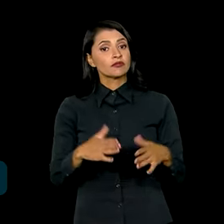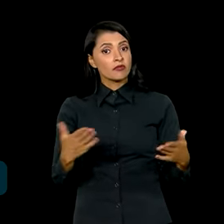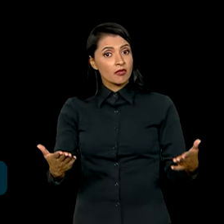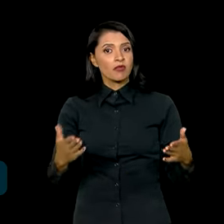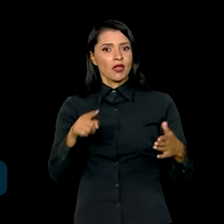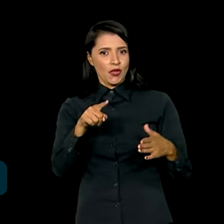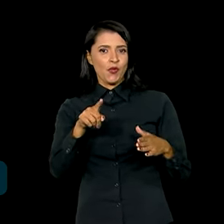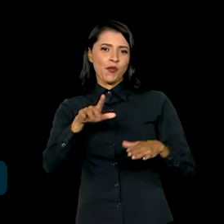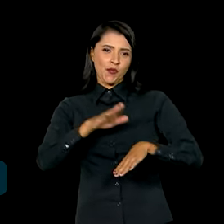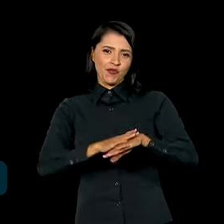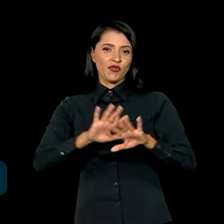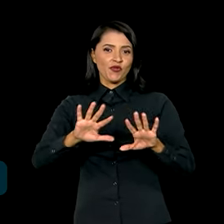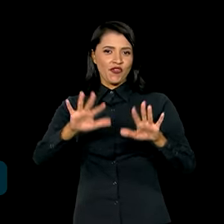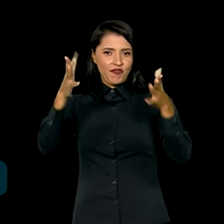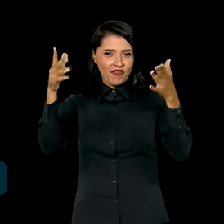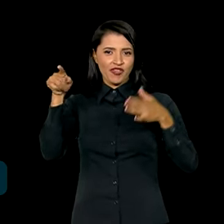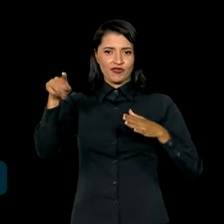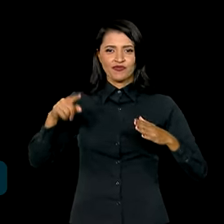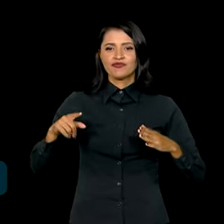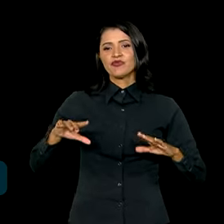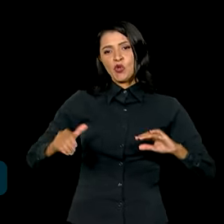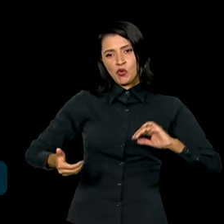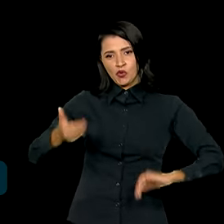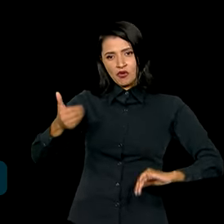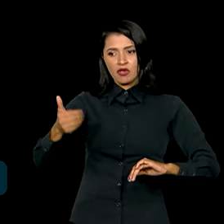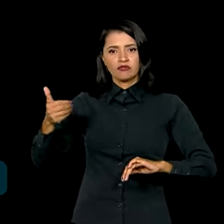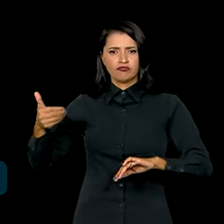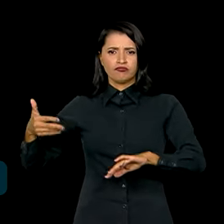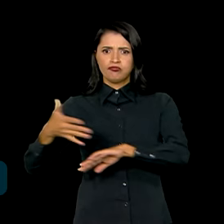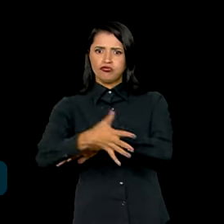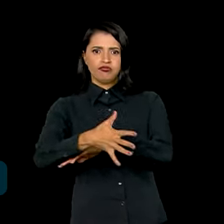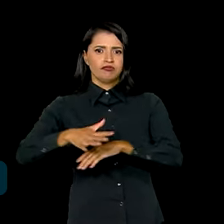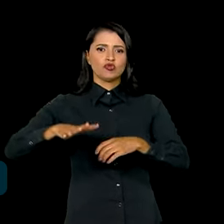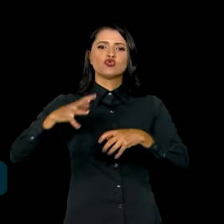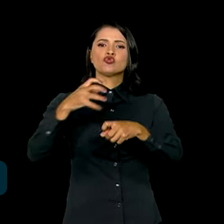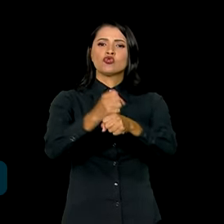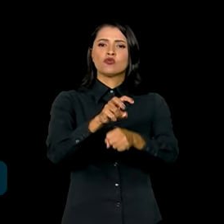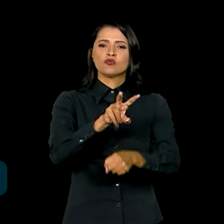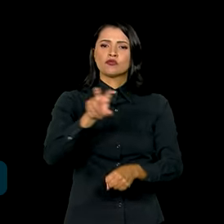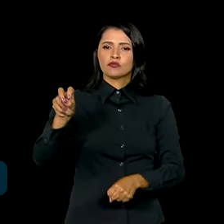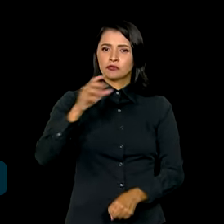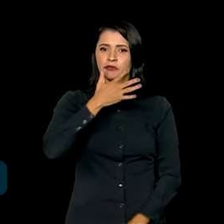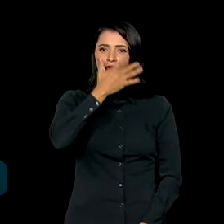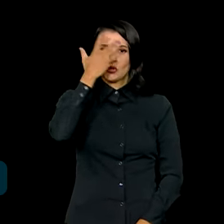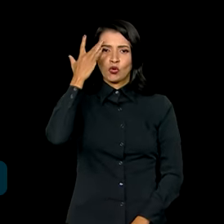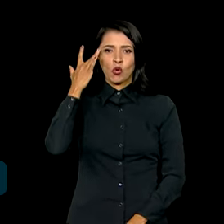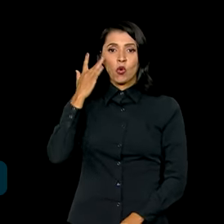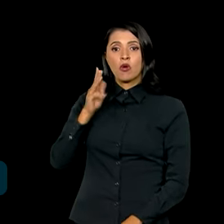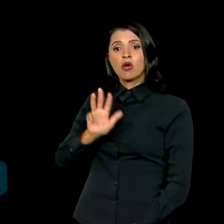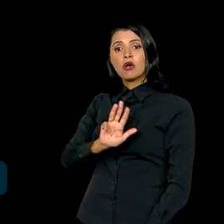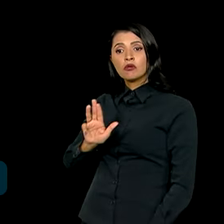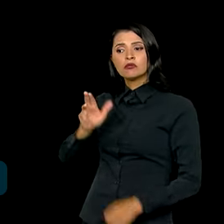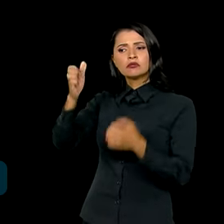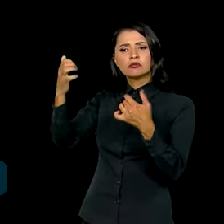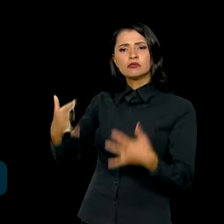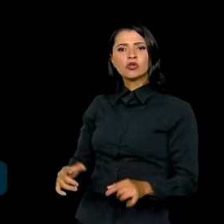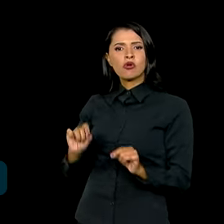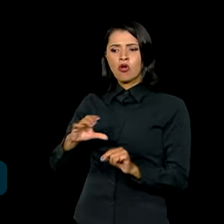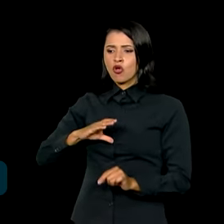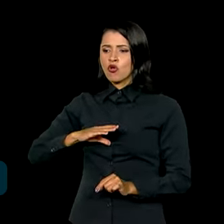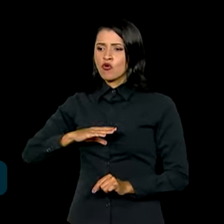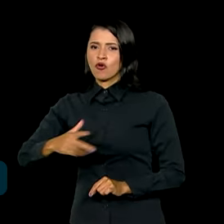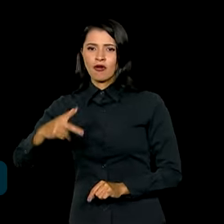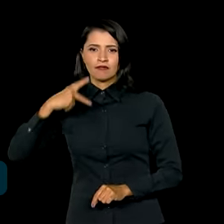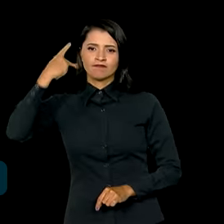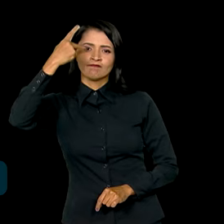Durante a cerimônia no Congresso, que reuniu cerca de 500 pessoas, Lula disse que a coragem de parlamentares, governadores,